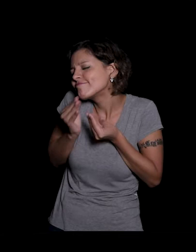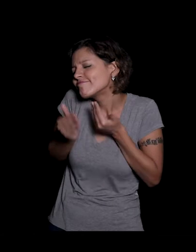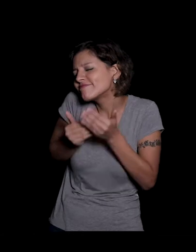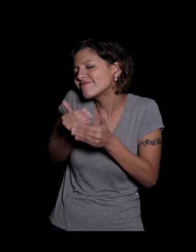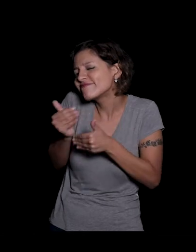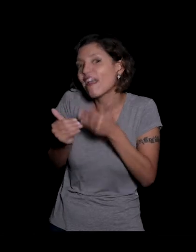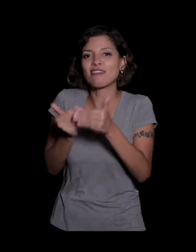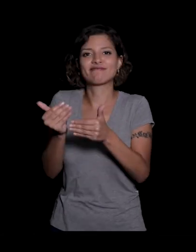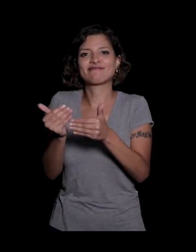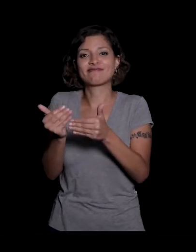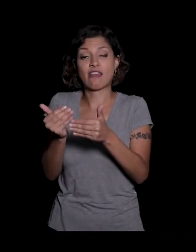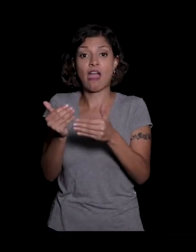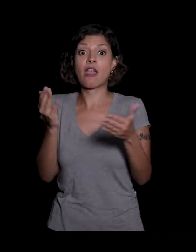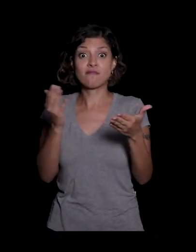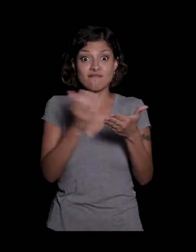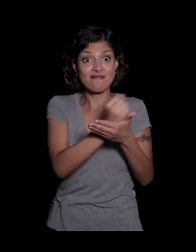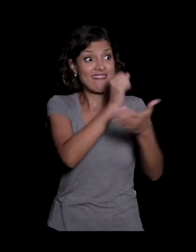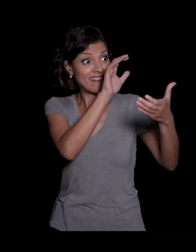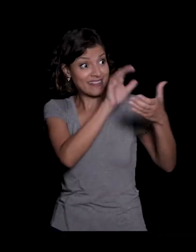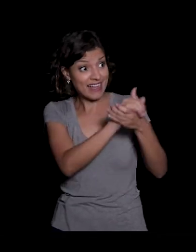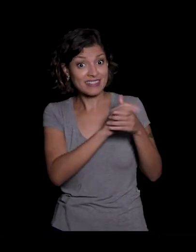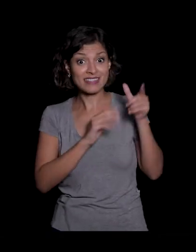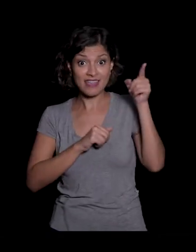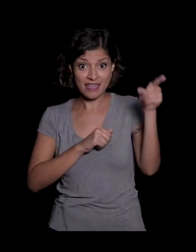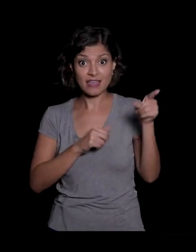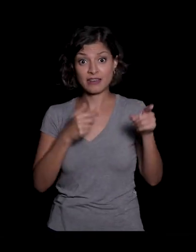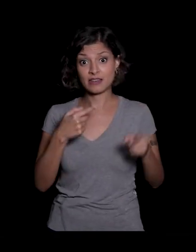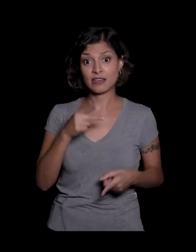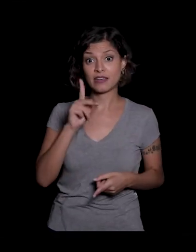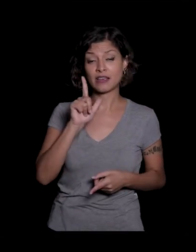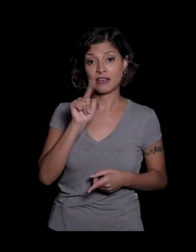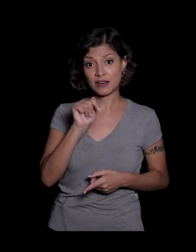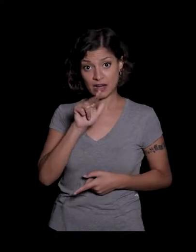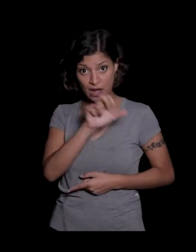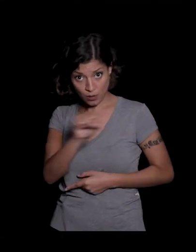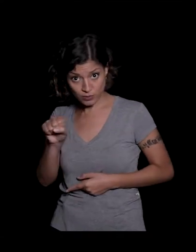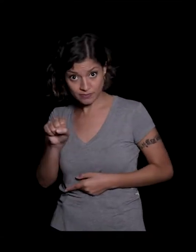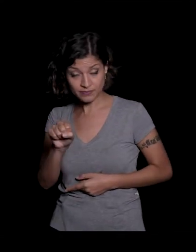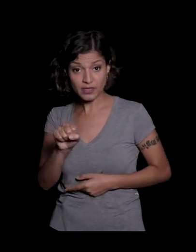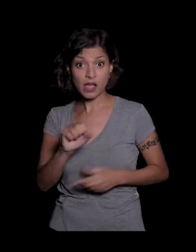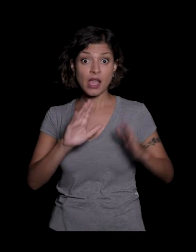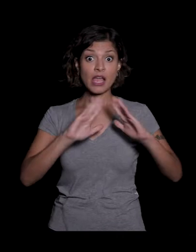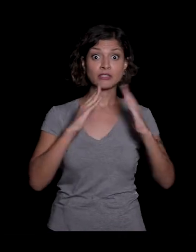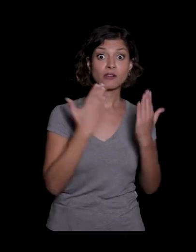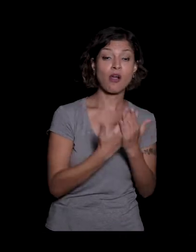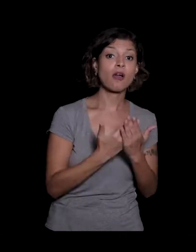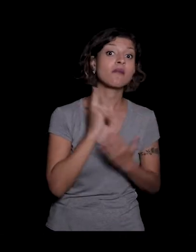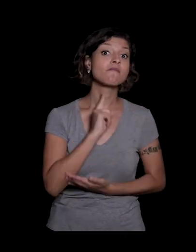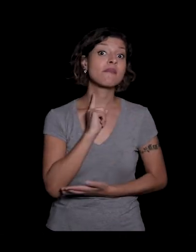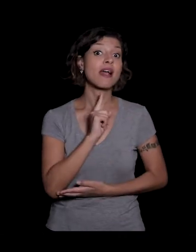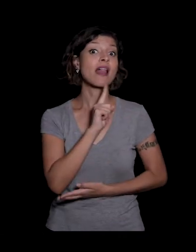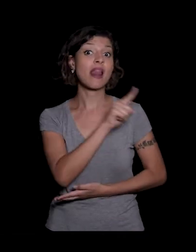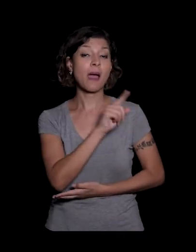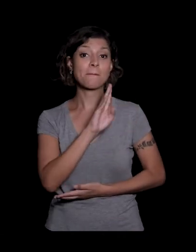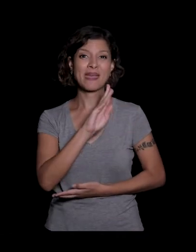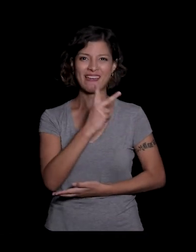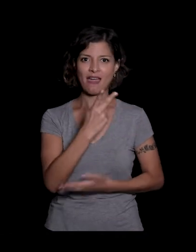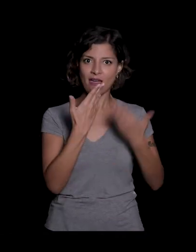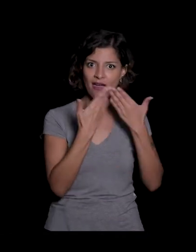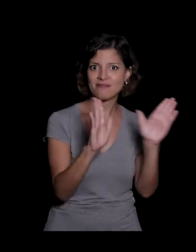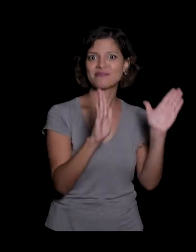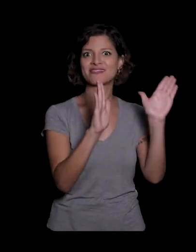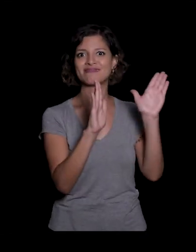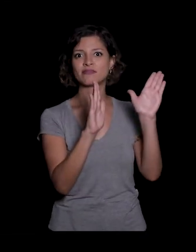eu casando com Klaus abrindo uma escola em Belo Horizonte as coisas foram acontecendo e